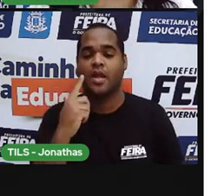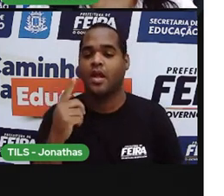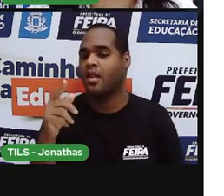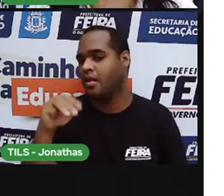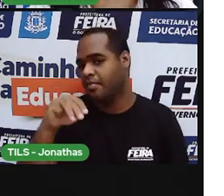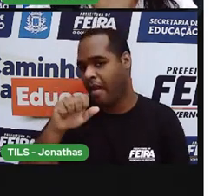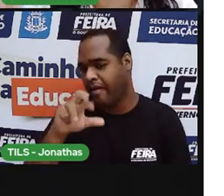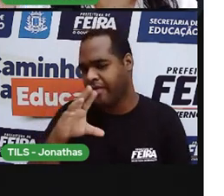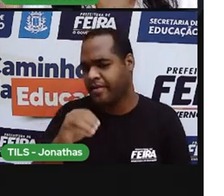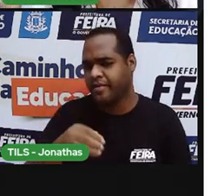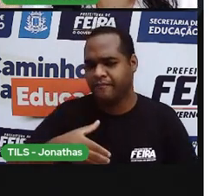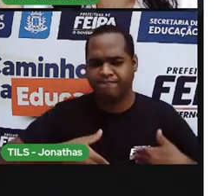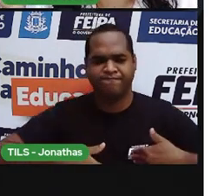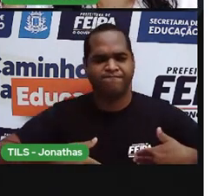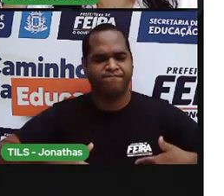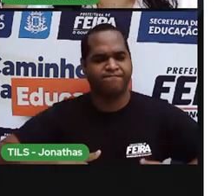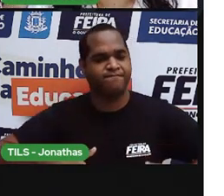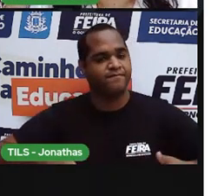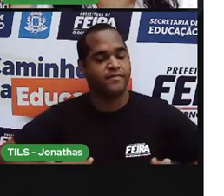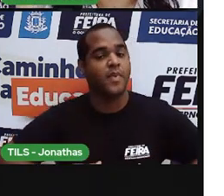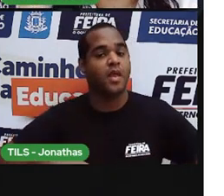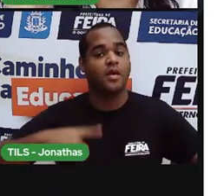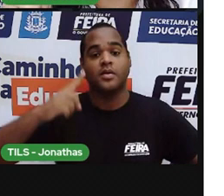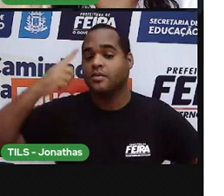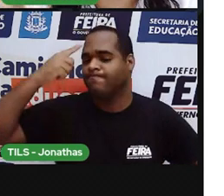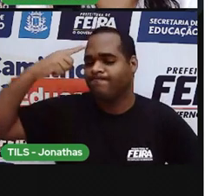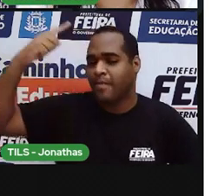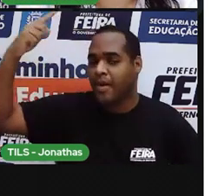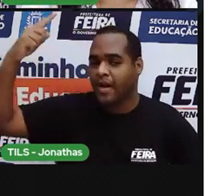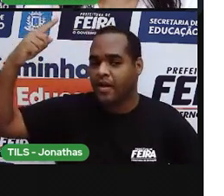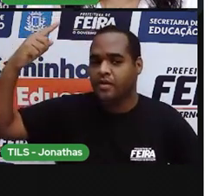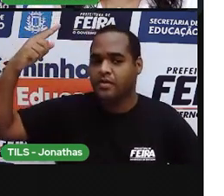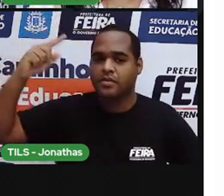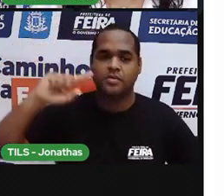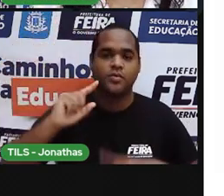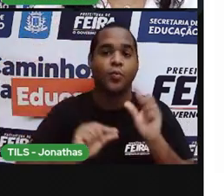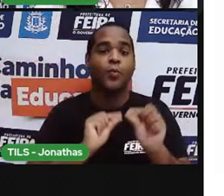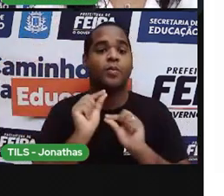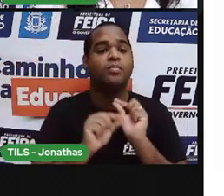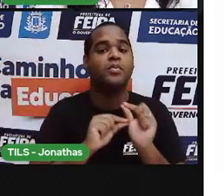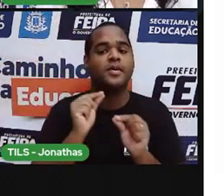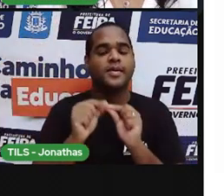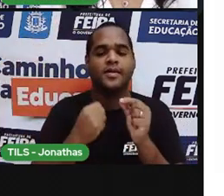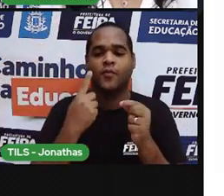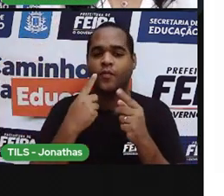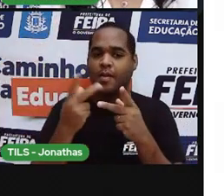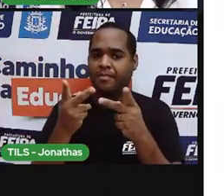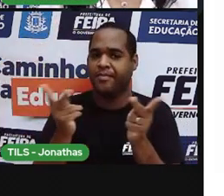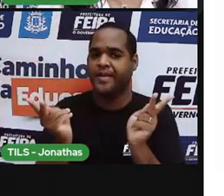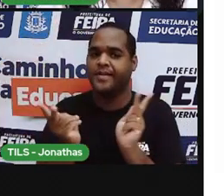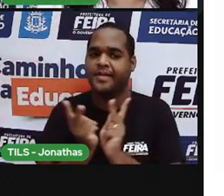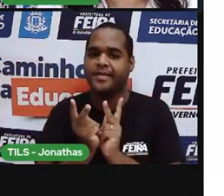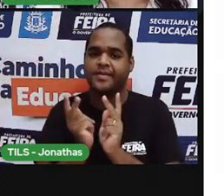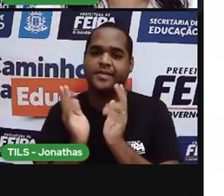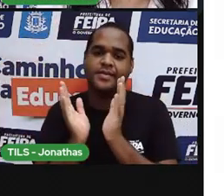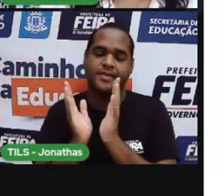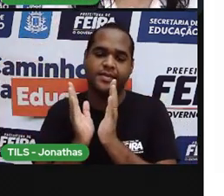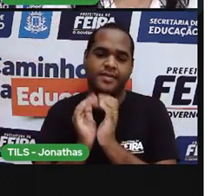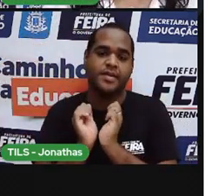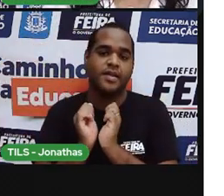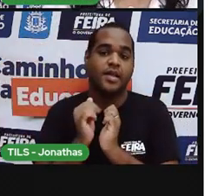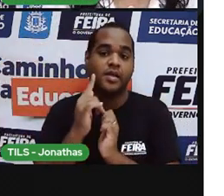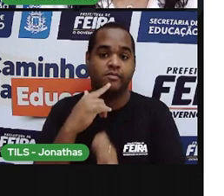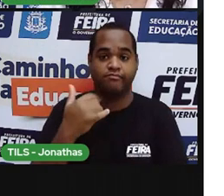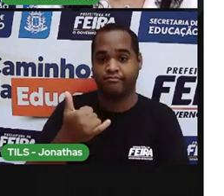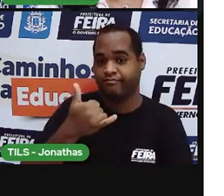faminta. Já sei, pensou ela. Vou pedir uma pizza. E assim